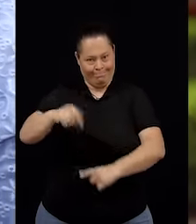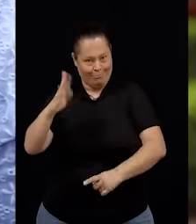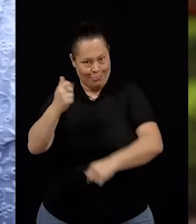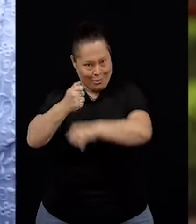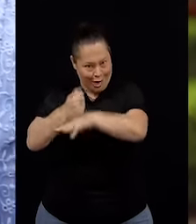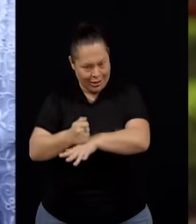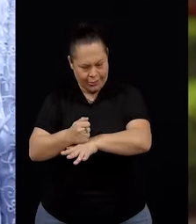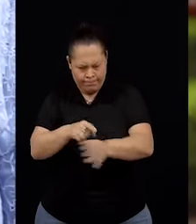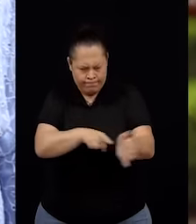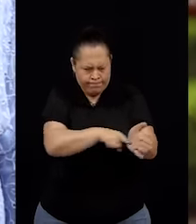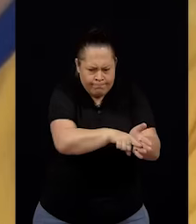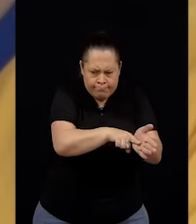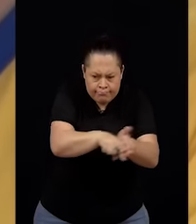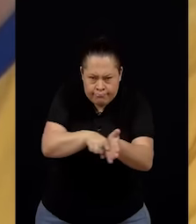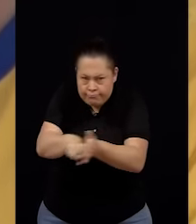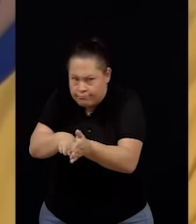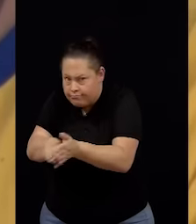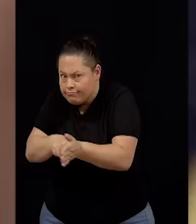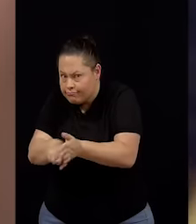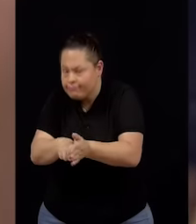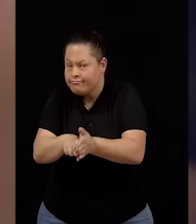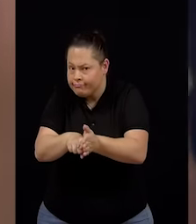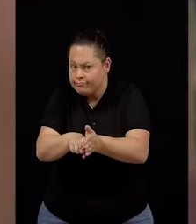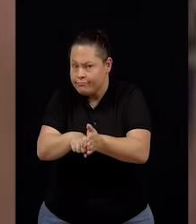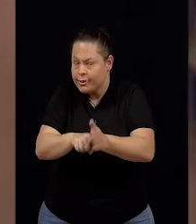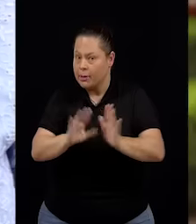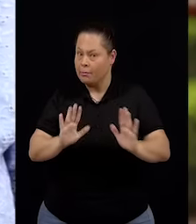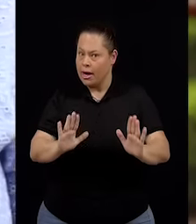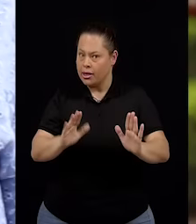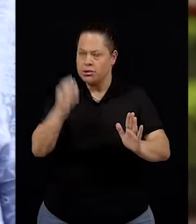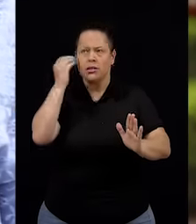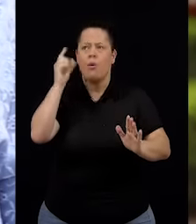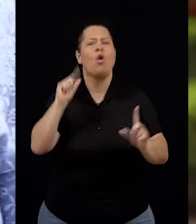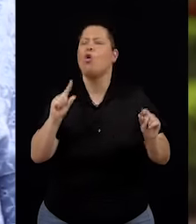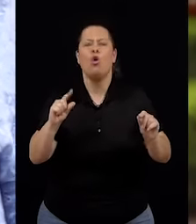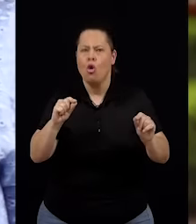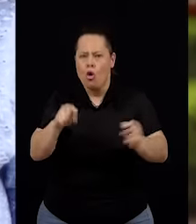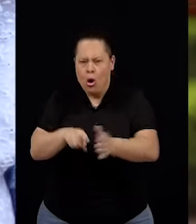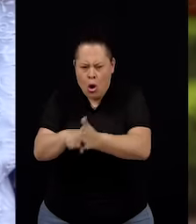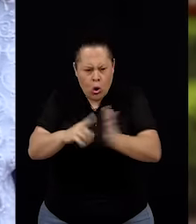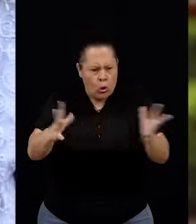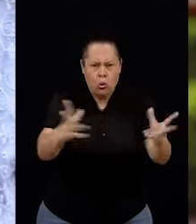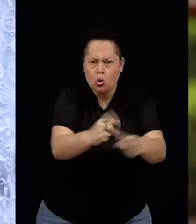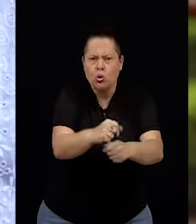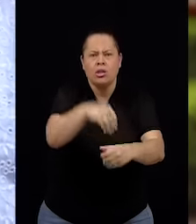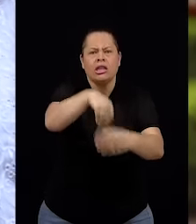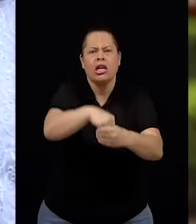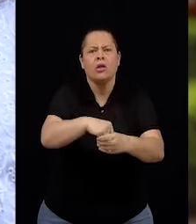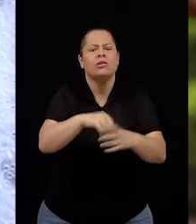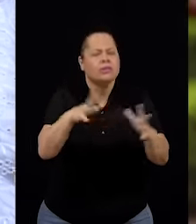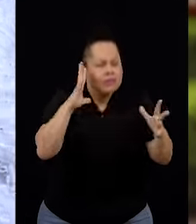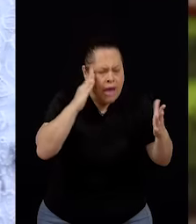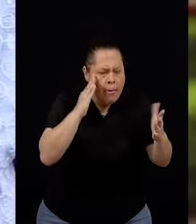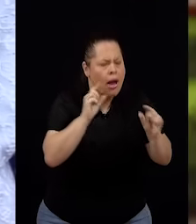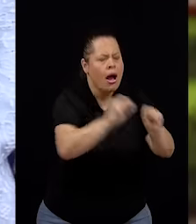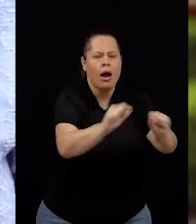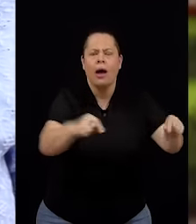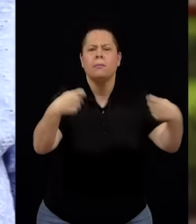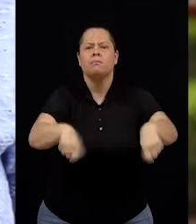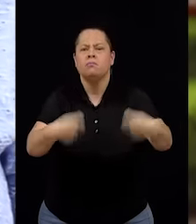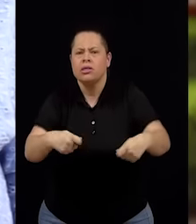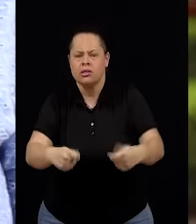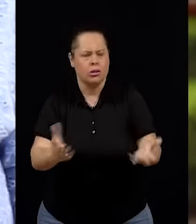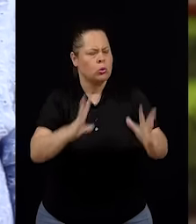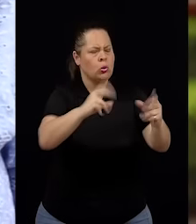foi contratada para que ninguém ficasse de fora dessa escuta, para que todos pudessem ser